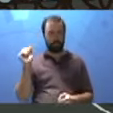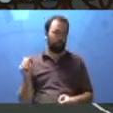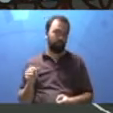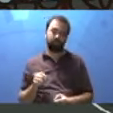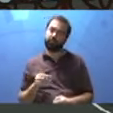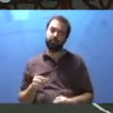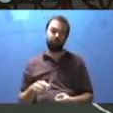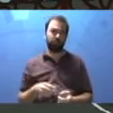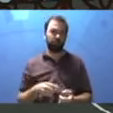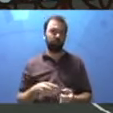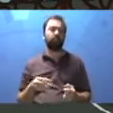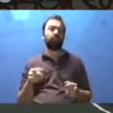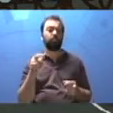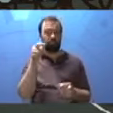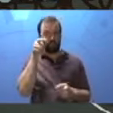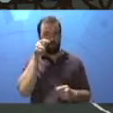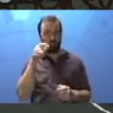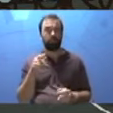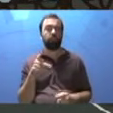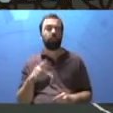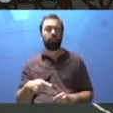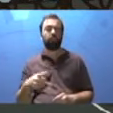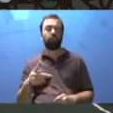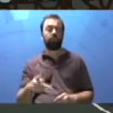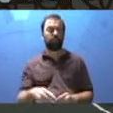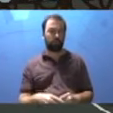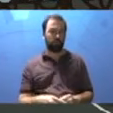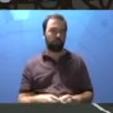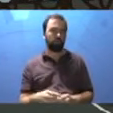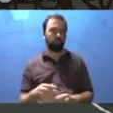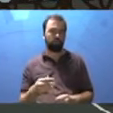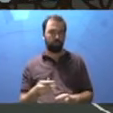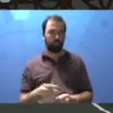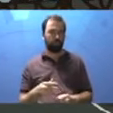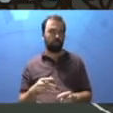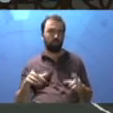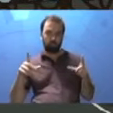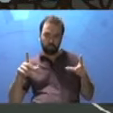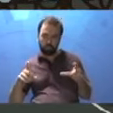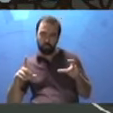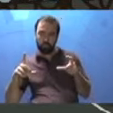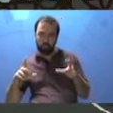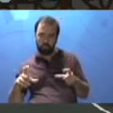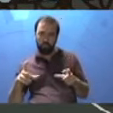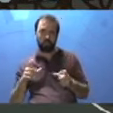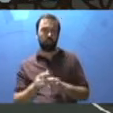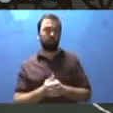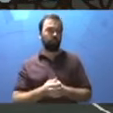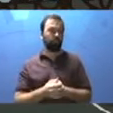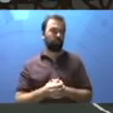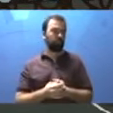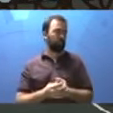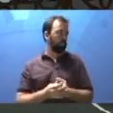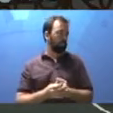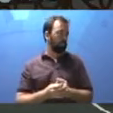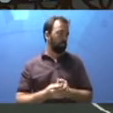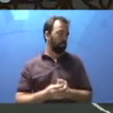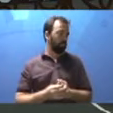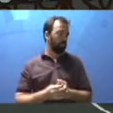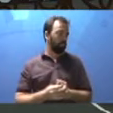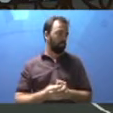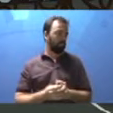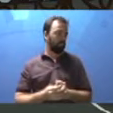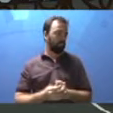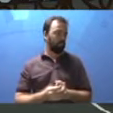esqueça de voltar. Veja a aula. Responda. Tira uma foto. Não pode esquecer.